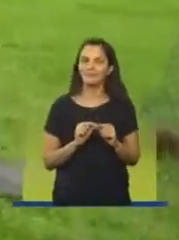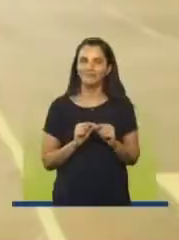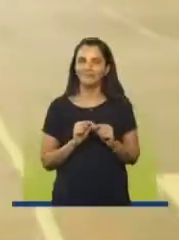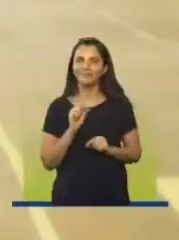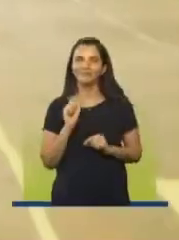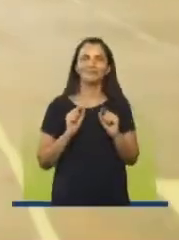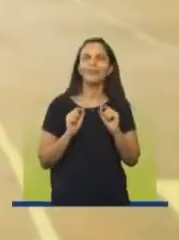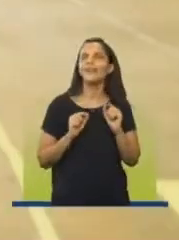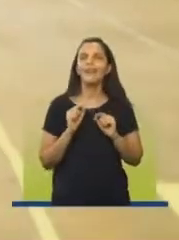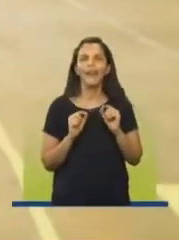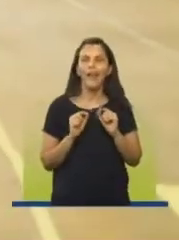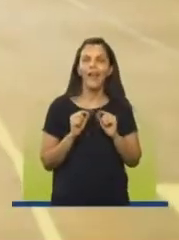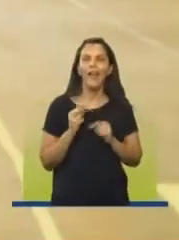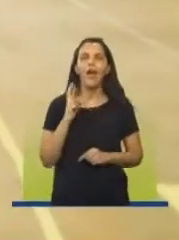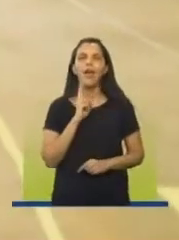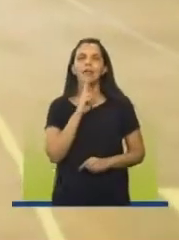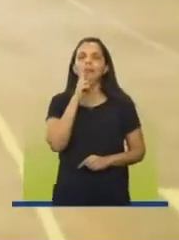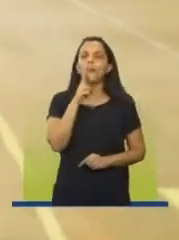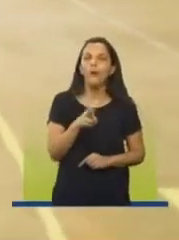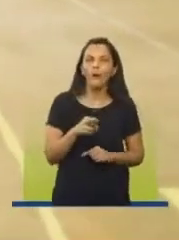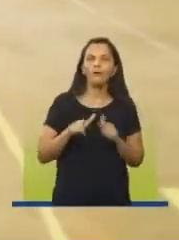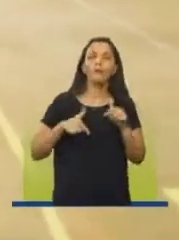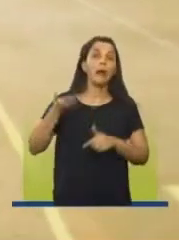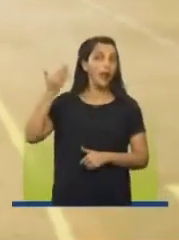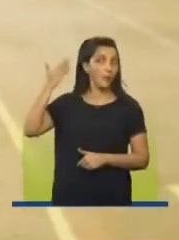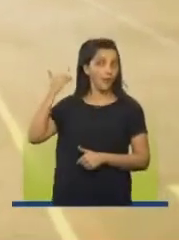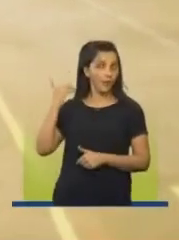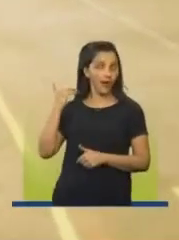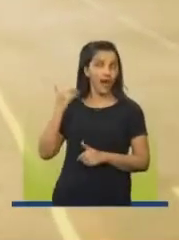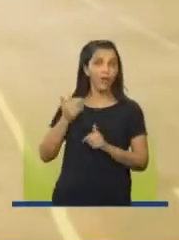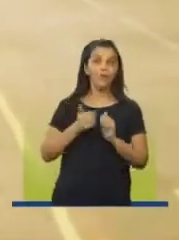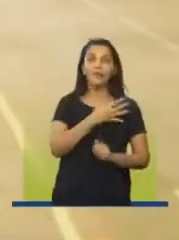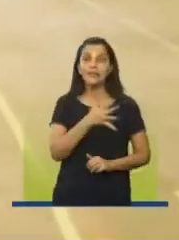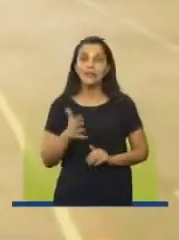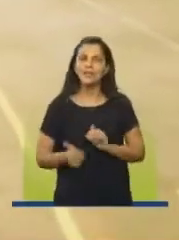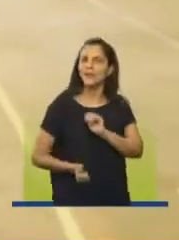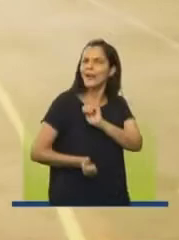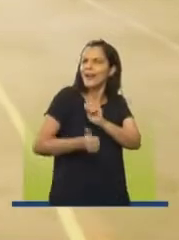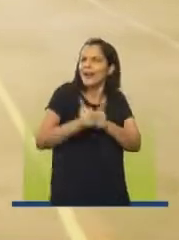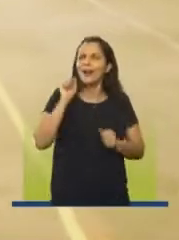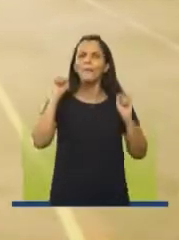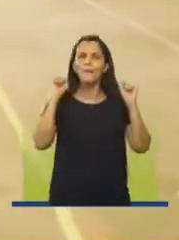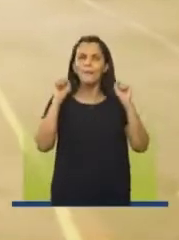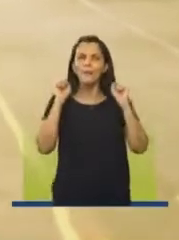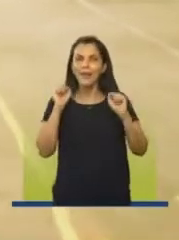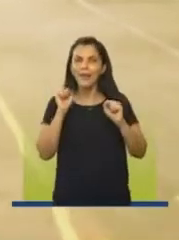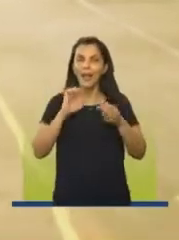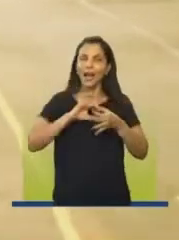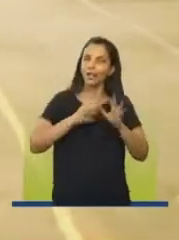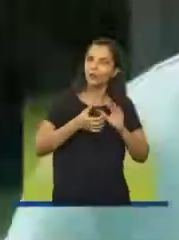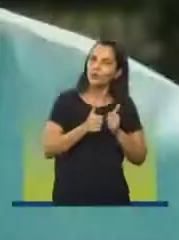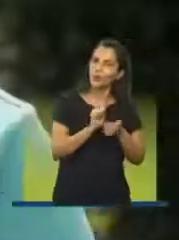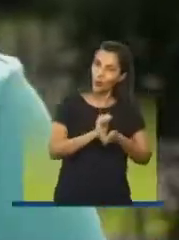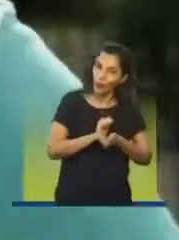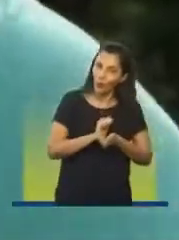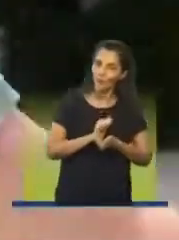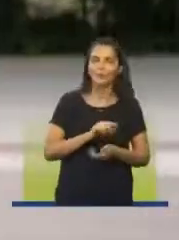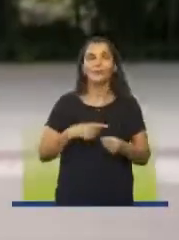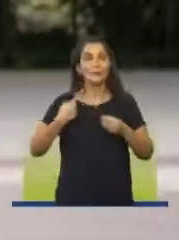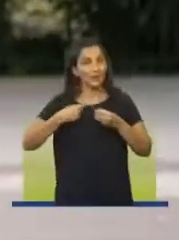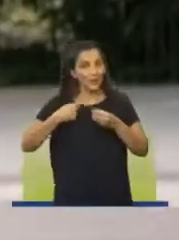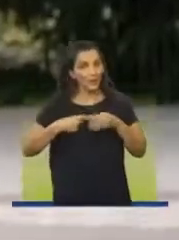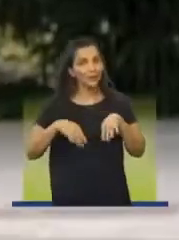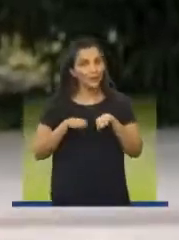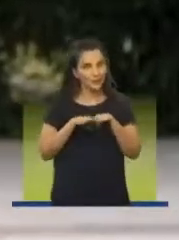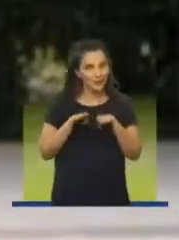diferente. No ano passado, Santos foi campeã dos Jogos Regionais e vice-campeã dos Jogos Abertos do Interior. Belinha,